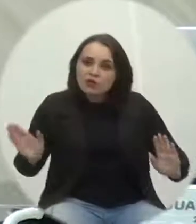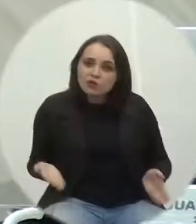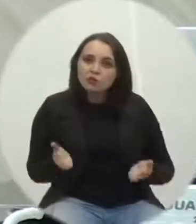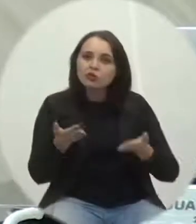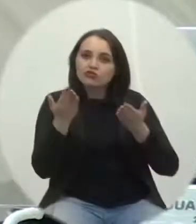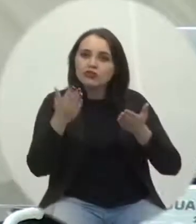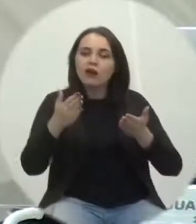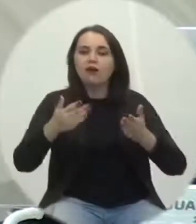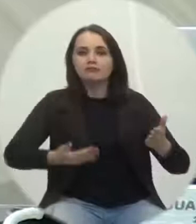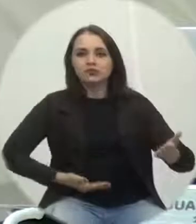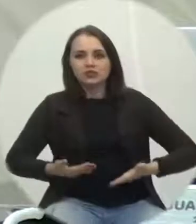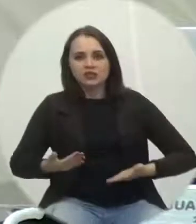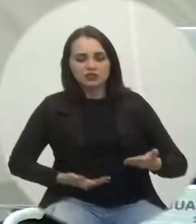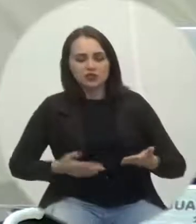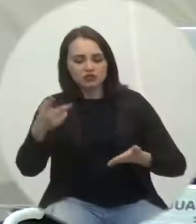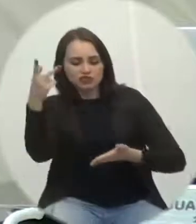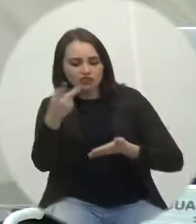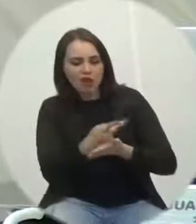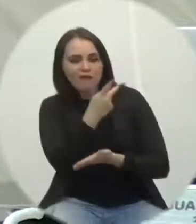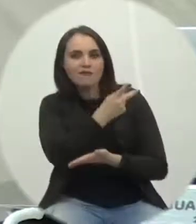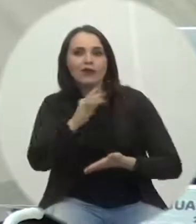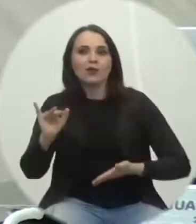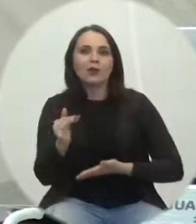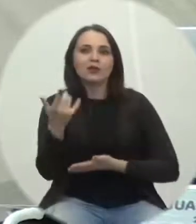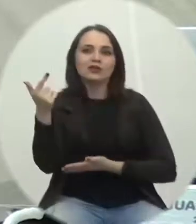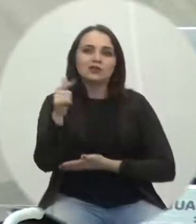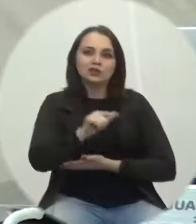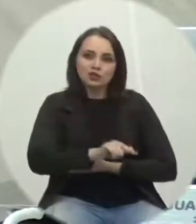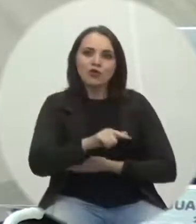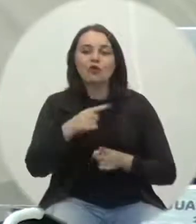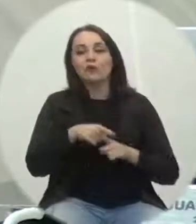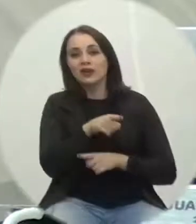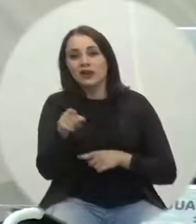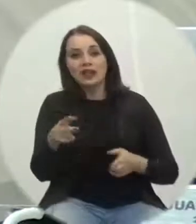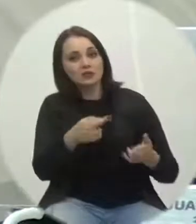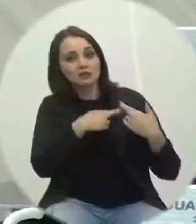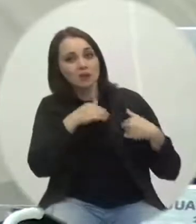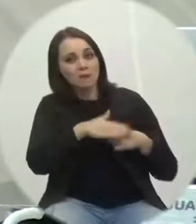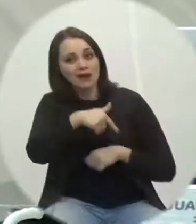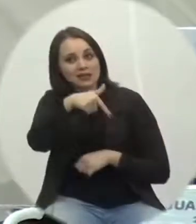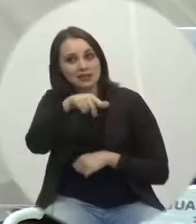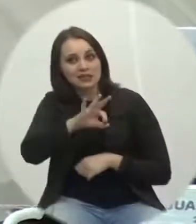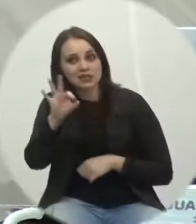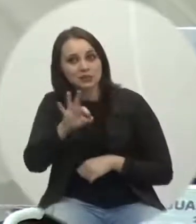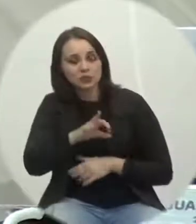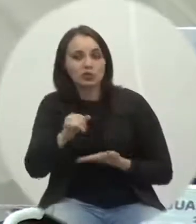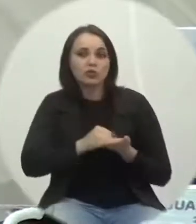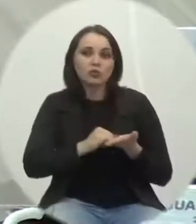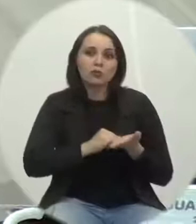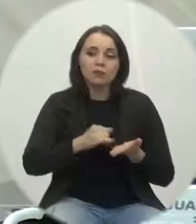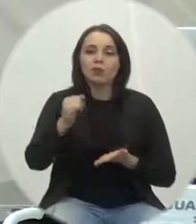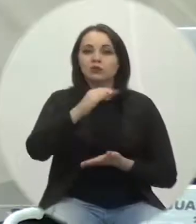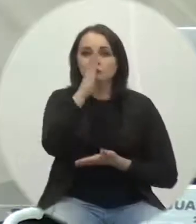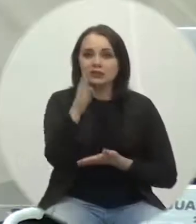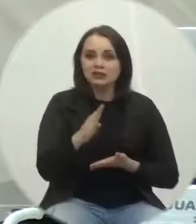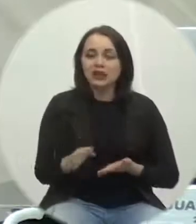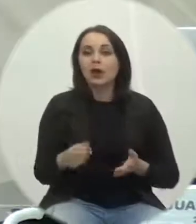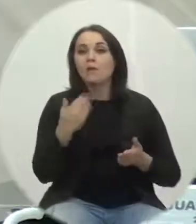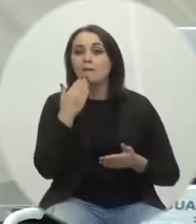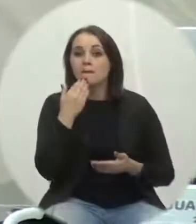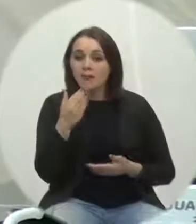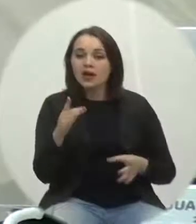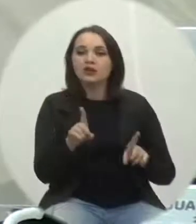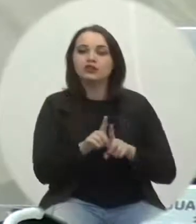serviços no Brasil responsável por quase 70% do PIB brasileiro esta moção também pede aos nobres deputados federais